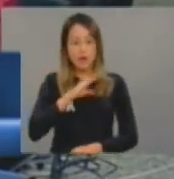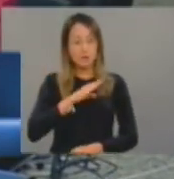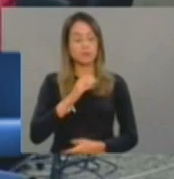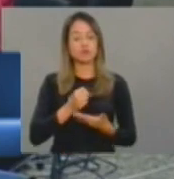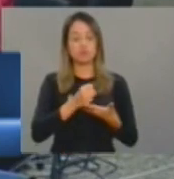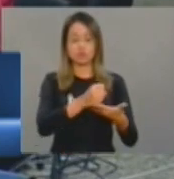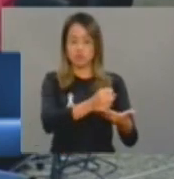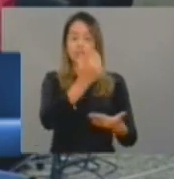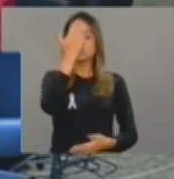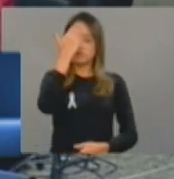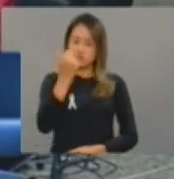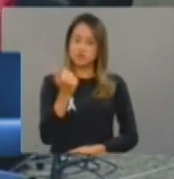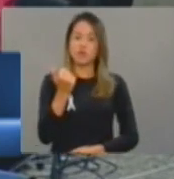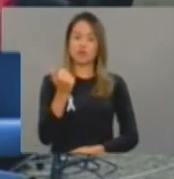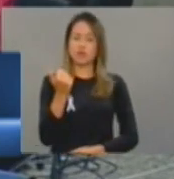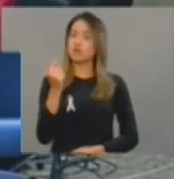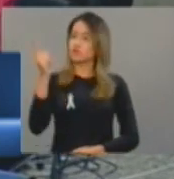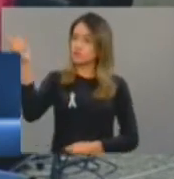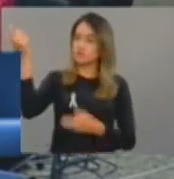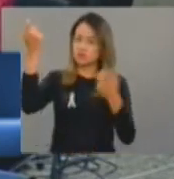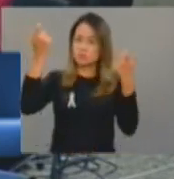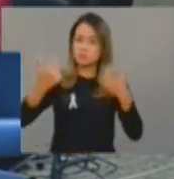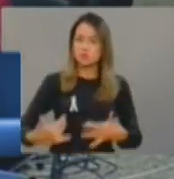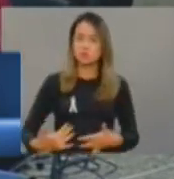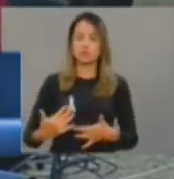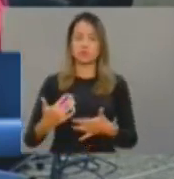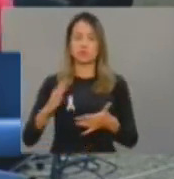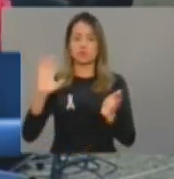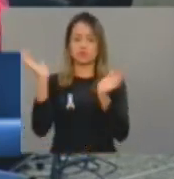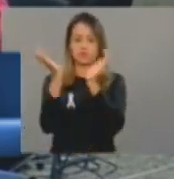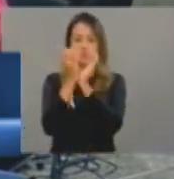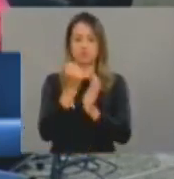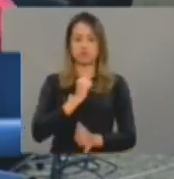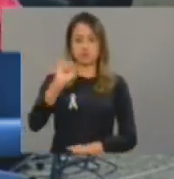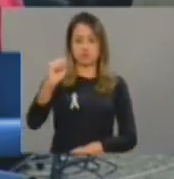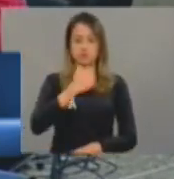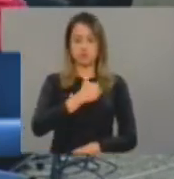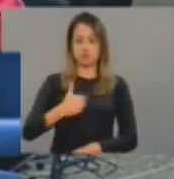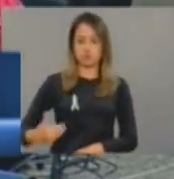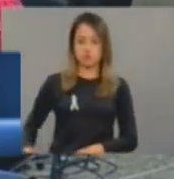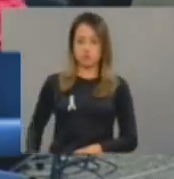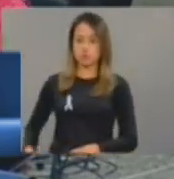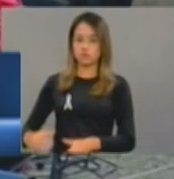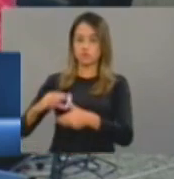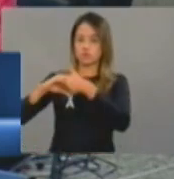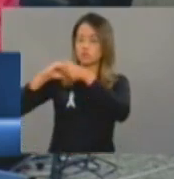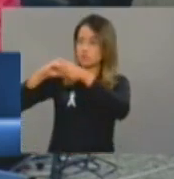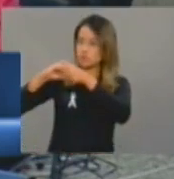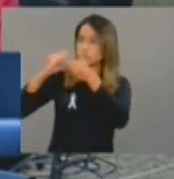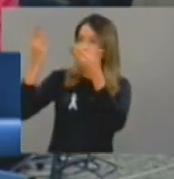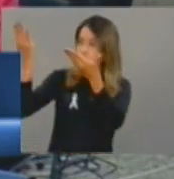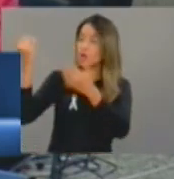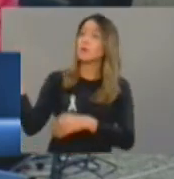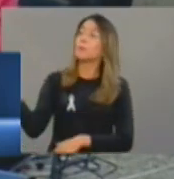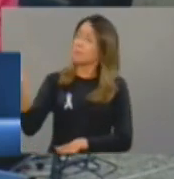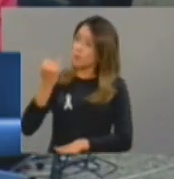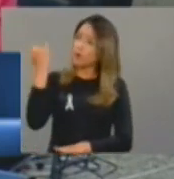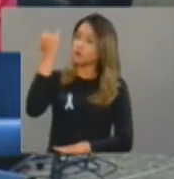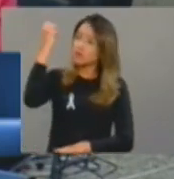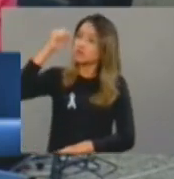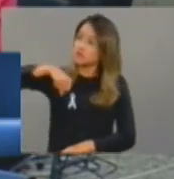fez aqui o link importante aqui com a Defensoria. Eu quero também saudá-los e dizer da importância